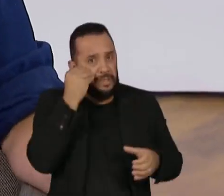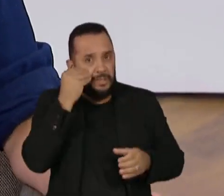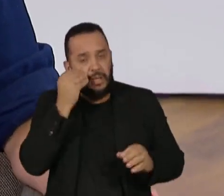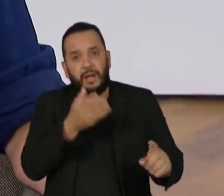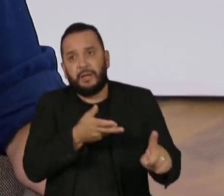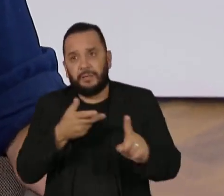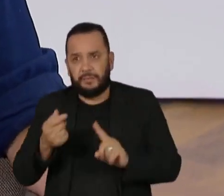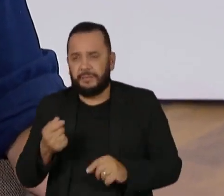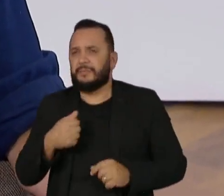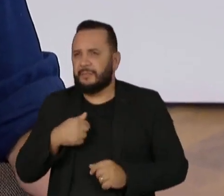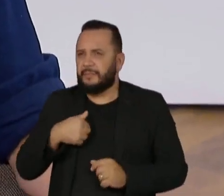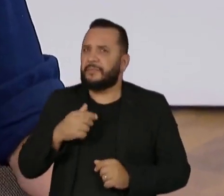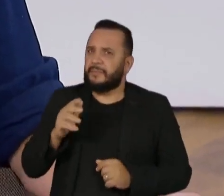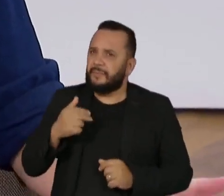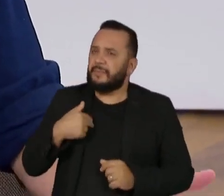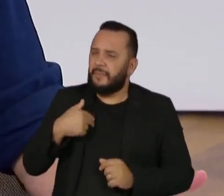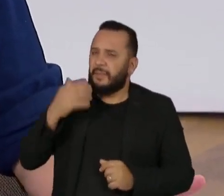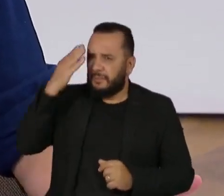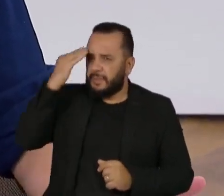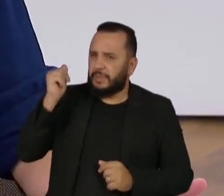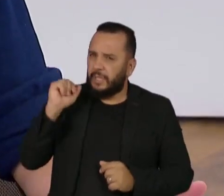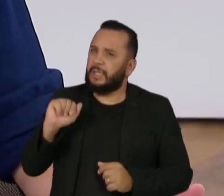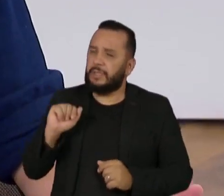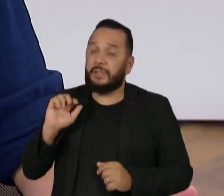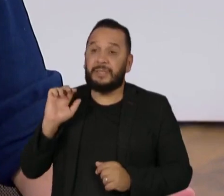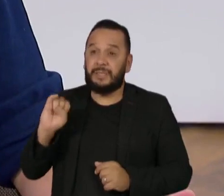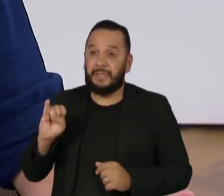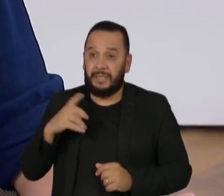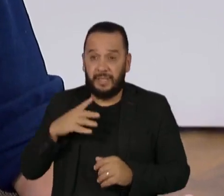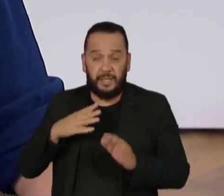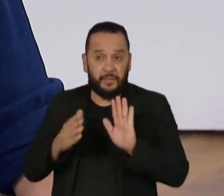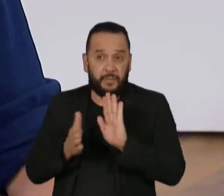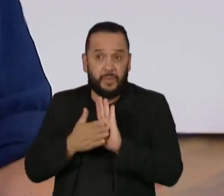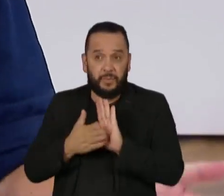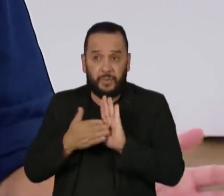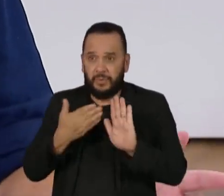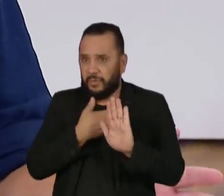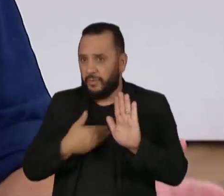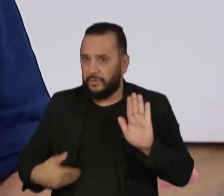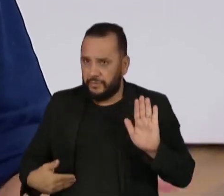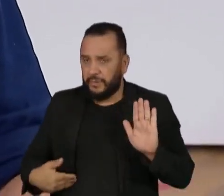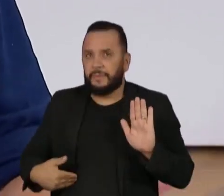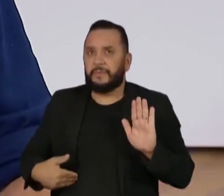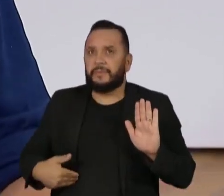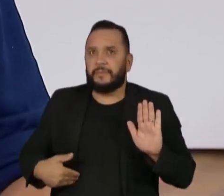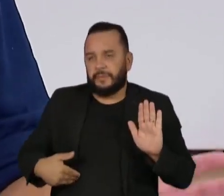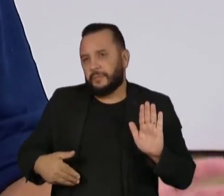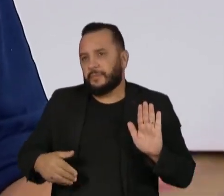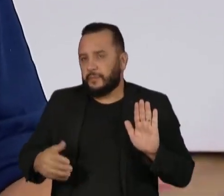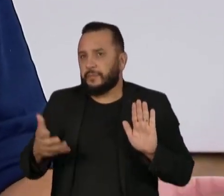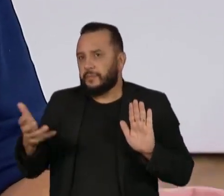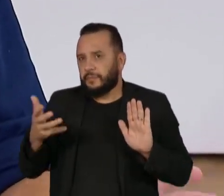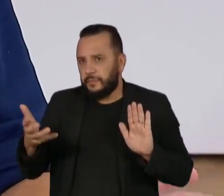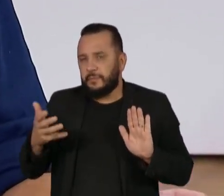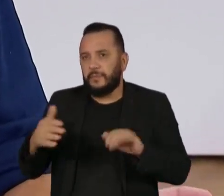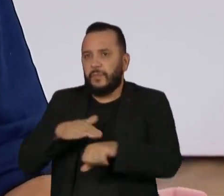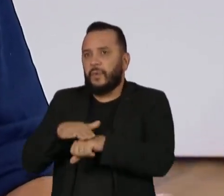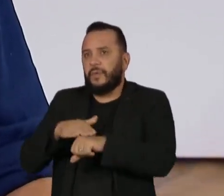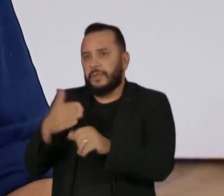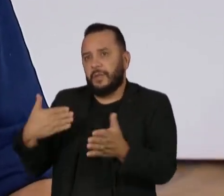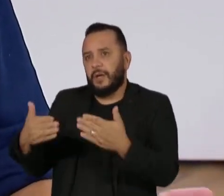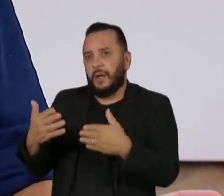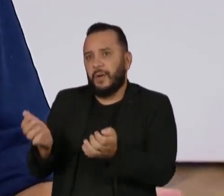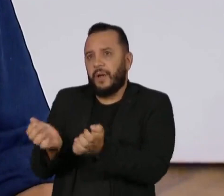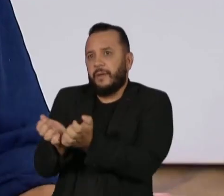quer dizer, eu acho não, isso eu sei, assim, se você chegar com uma proposta no governo de o que seriam as bases para um diálogo com os evangélicos, por